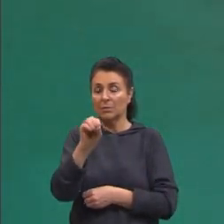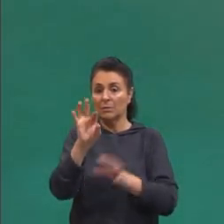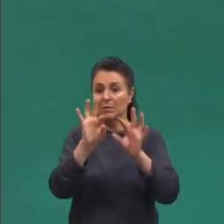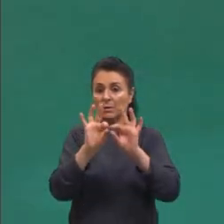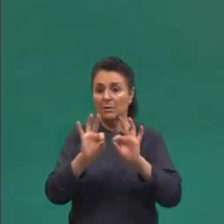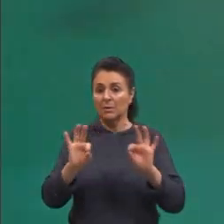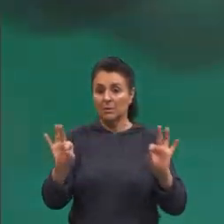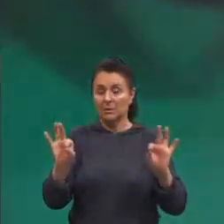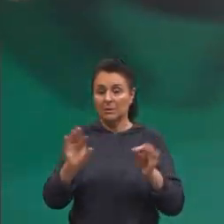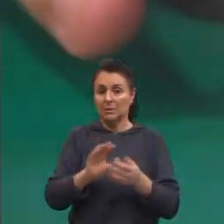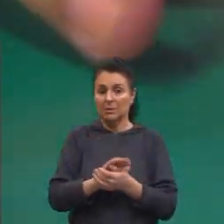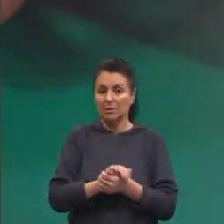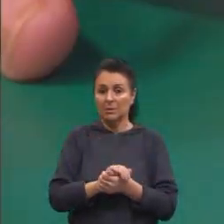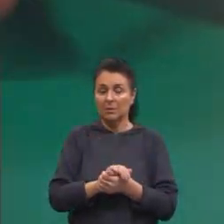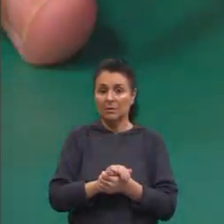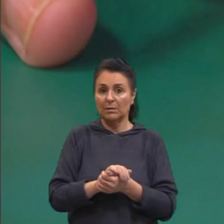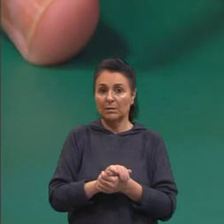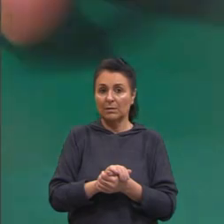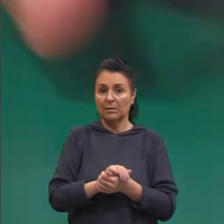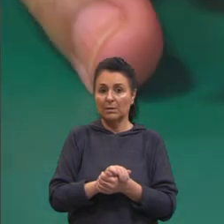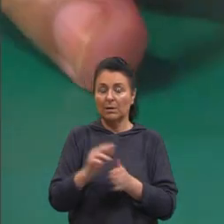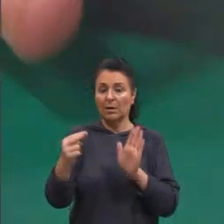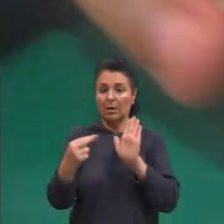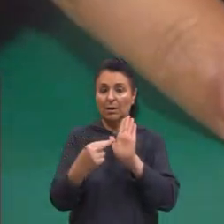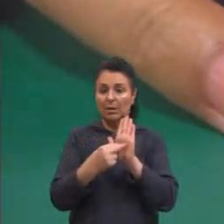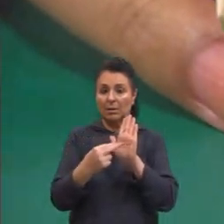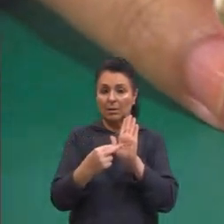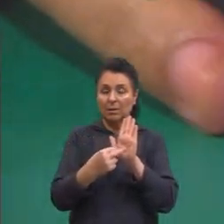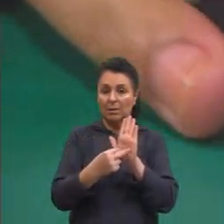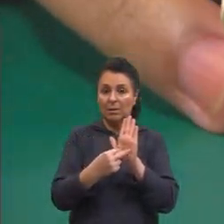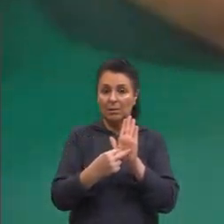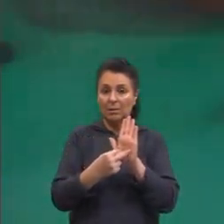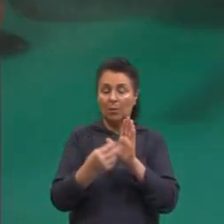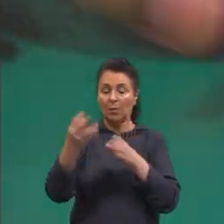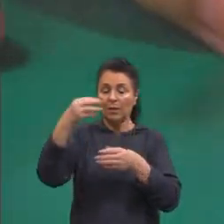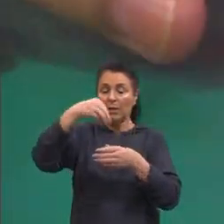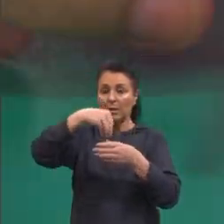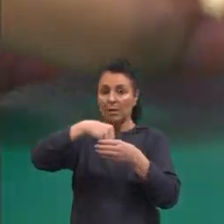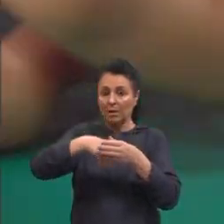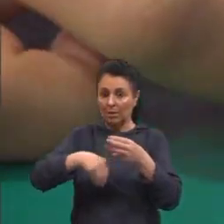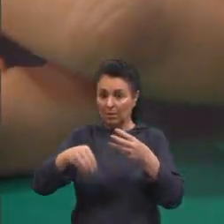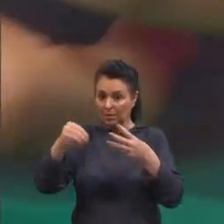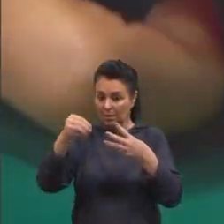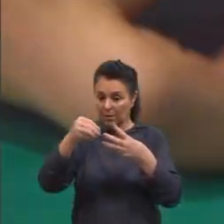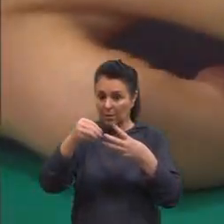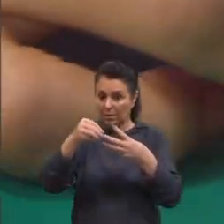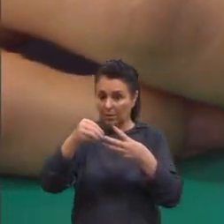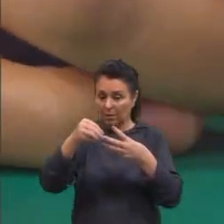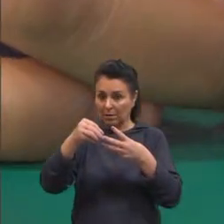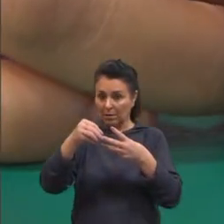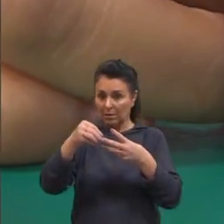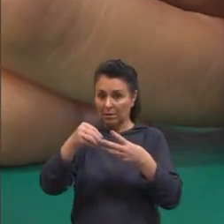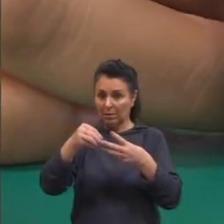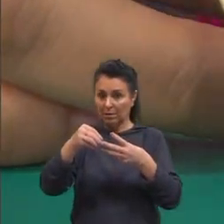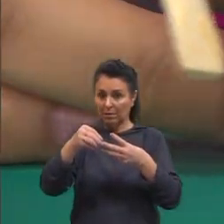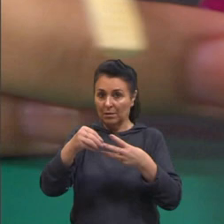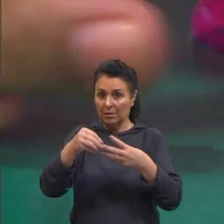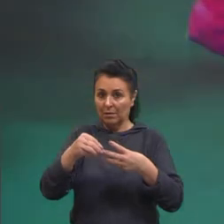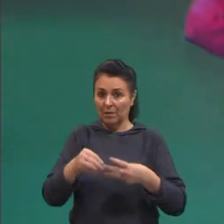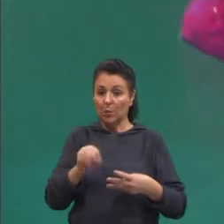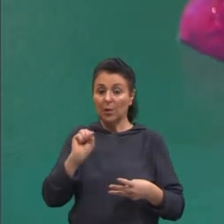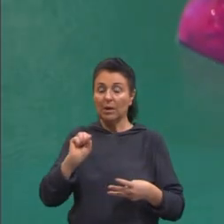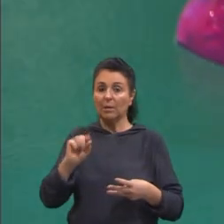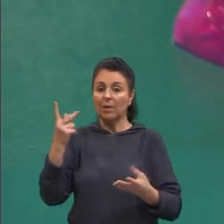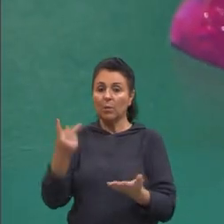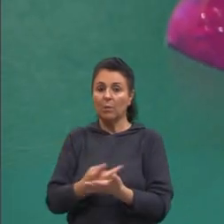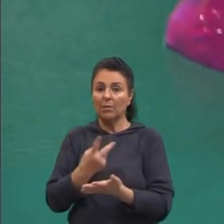Uma difusão simples. quero que vocês prestem atenção no interior da célula, tá? Aqui dentro. O que vai acontecer